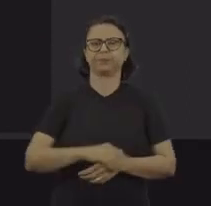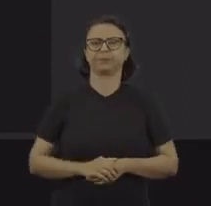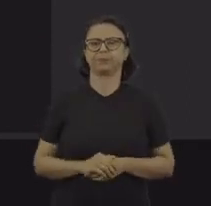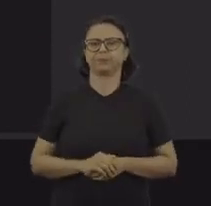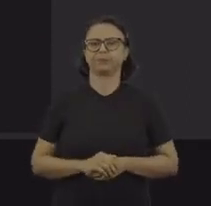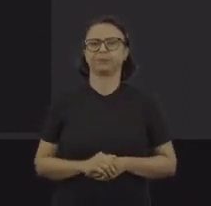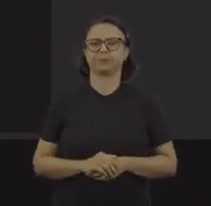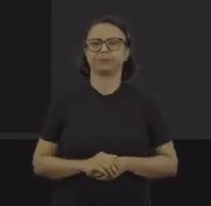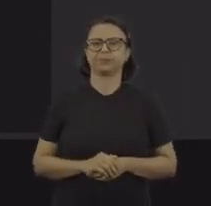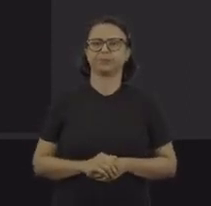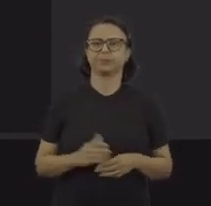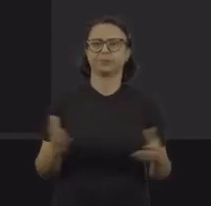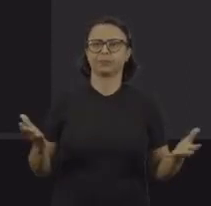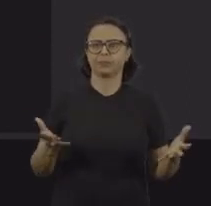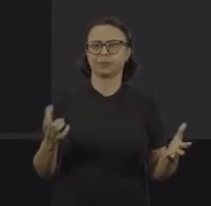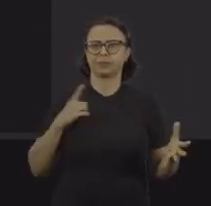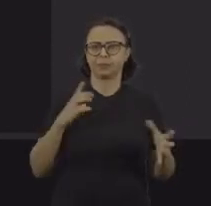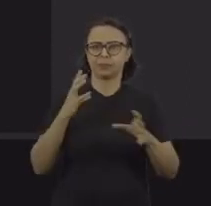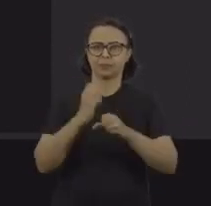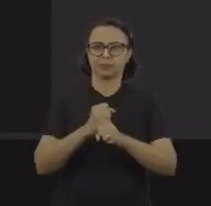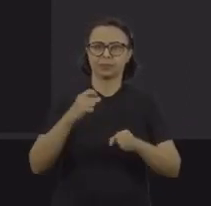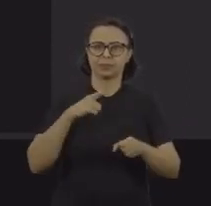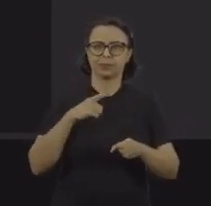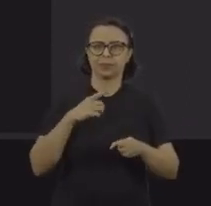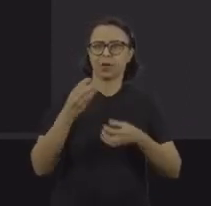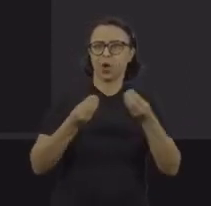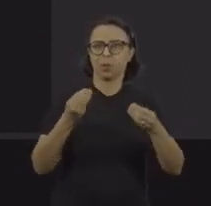Por fim, trabalhadores resgatados, estou terminando já,